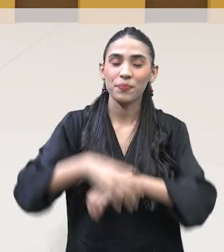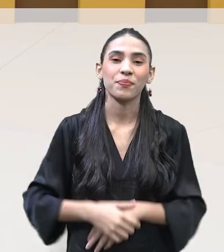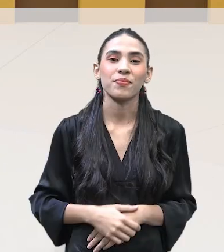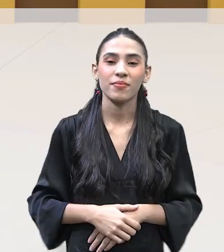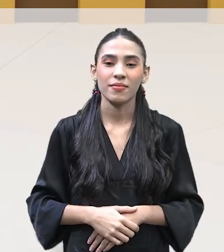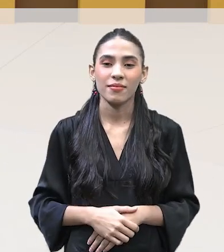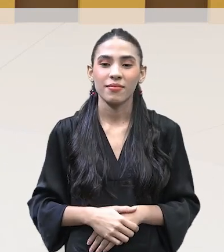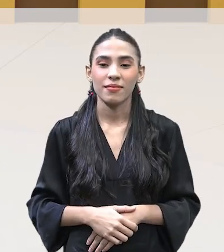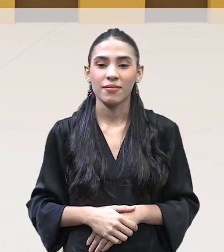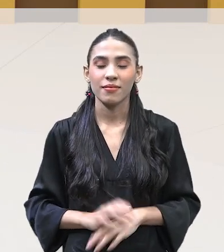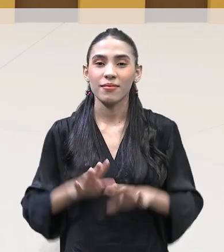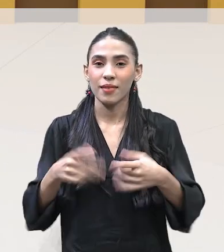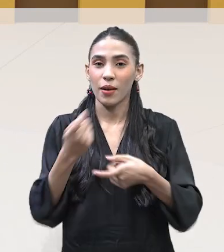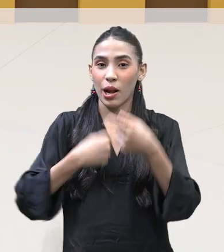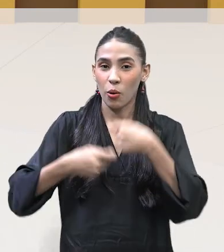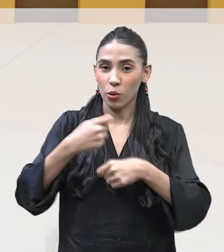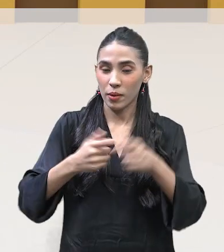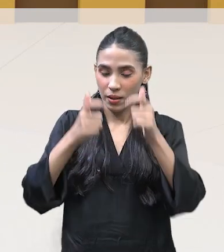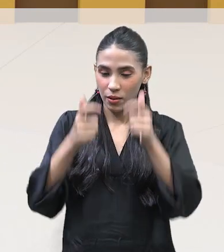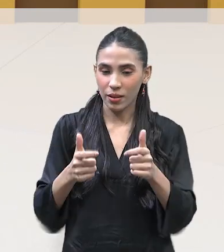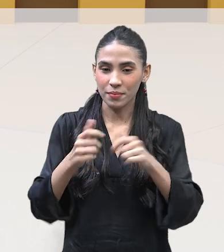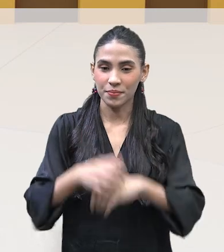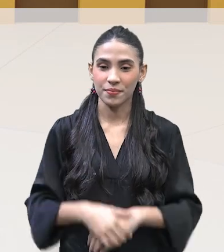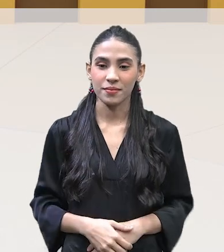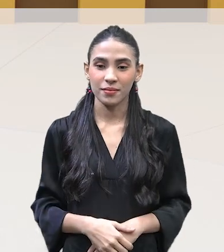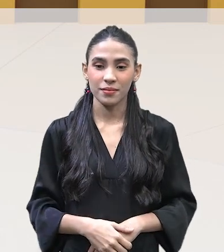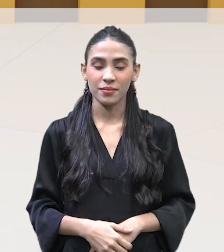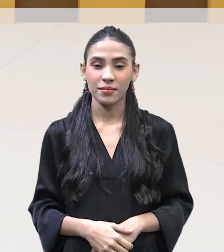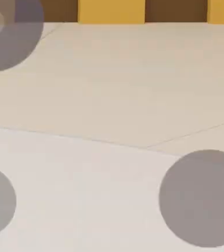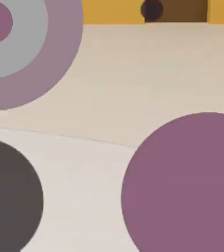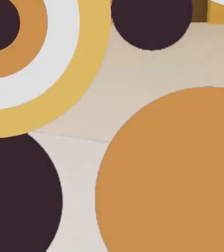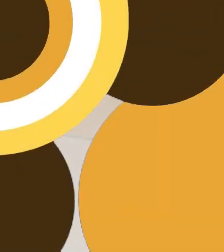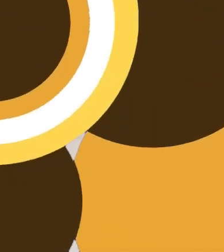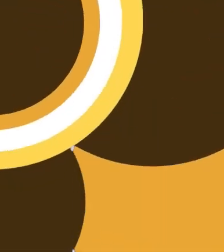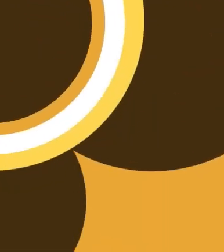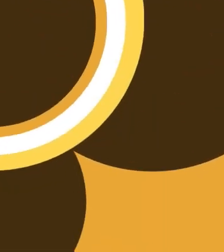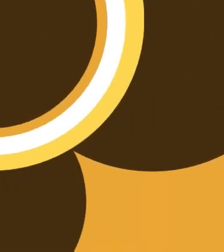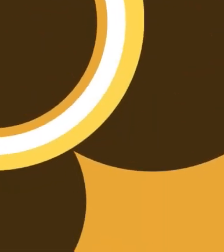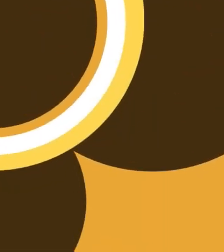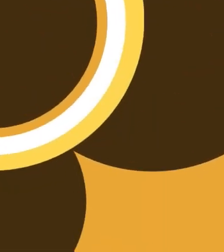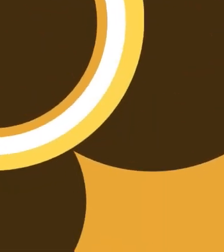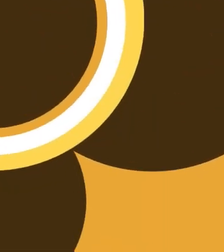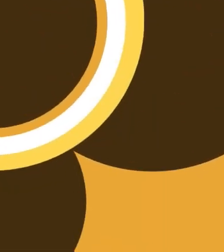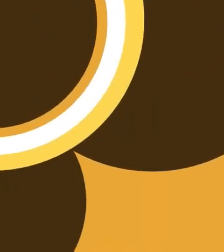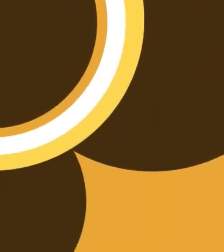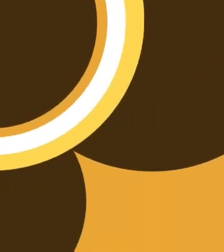pouquinho dessa economia local. Vamos lá? Vamos lá?